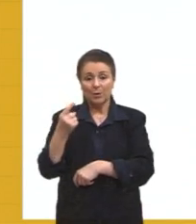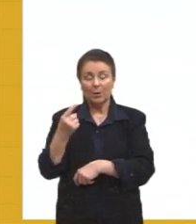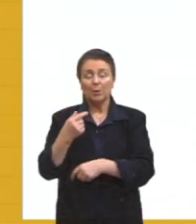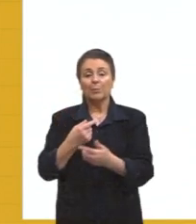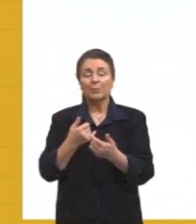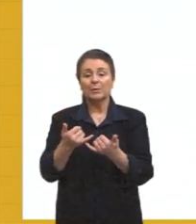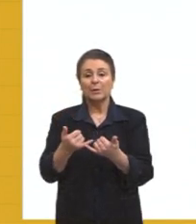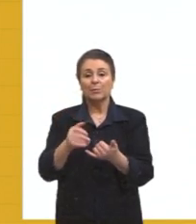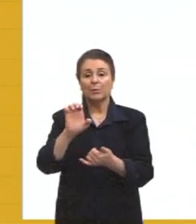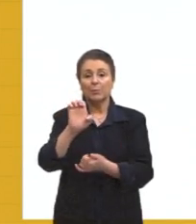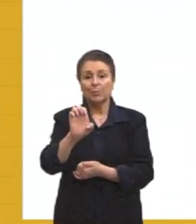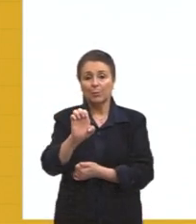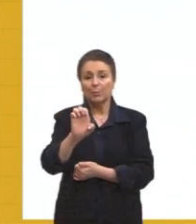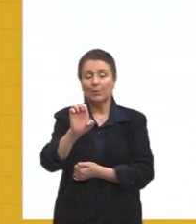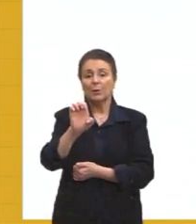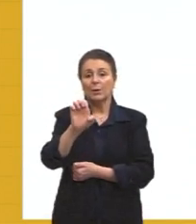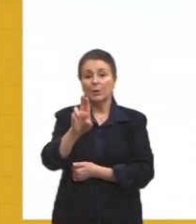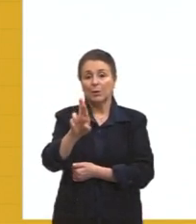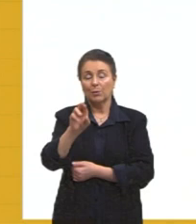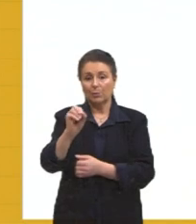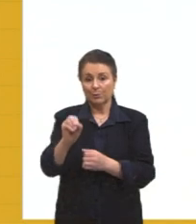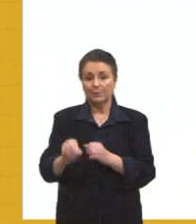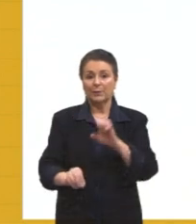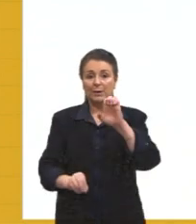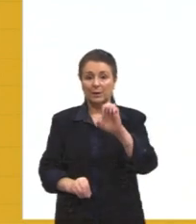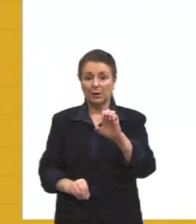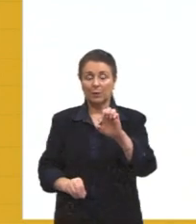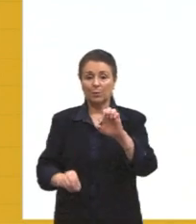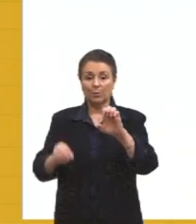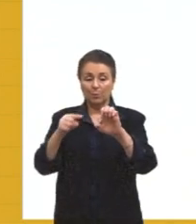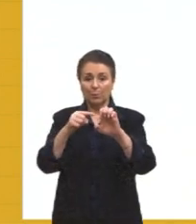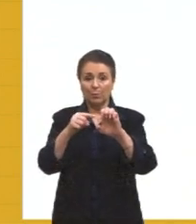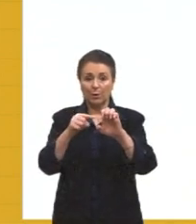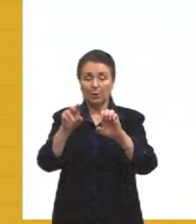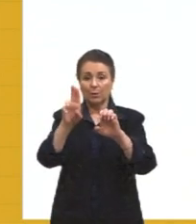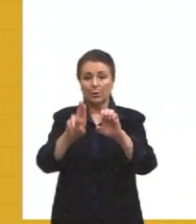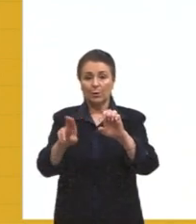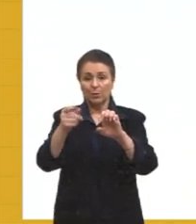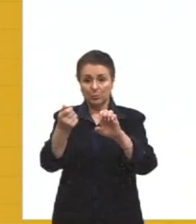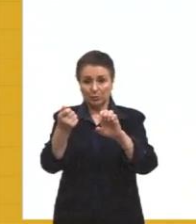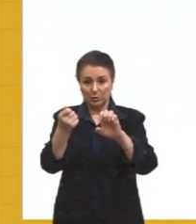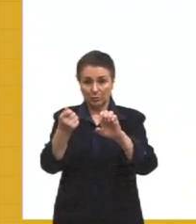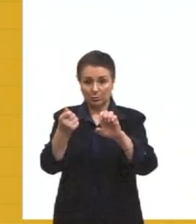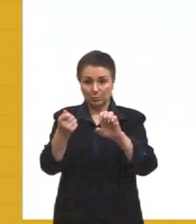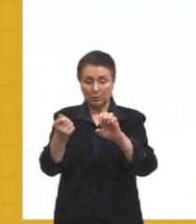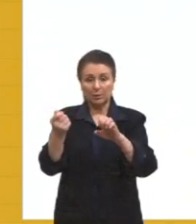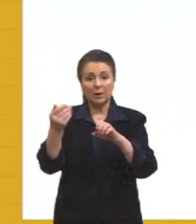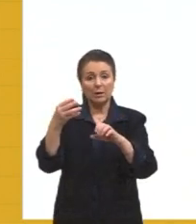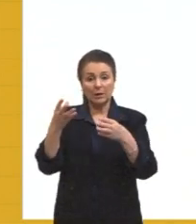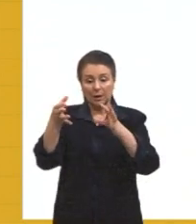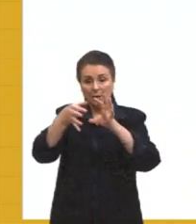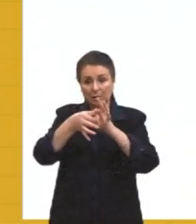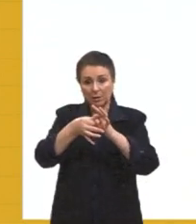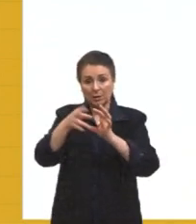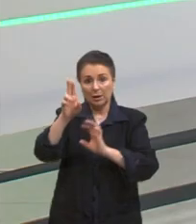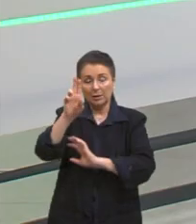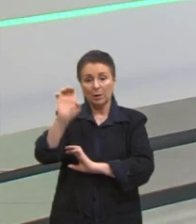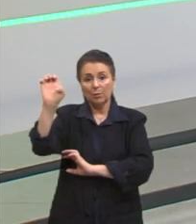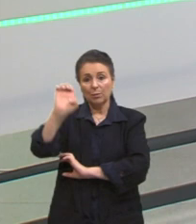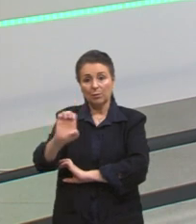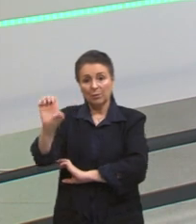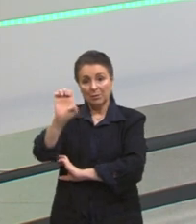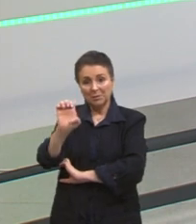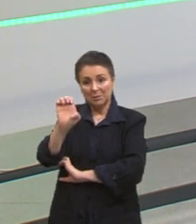euro, e esse euro vale em qualquer país que faz parte da União Europeia. Só que traz alguns problemas, problema social,